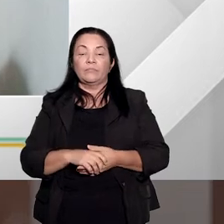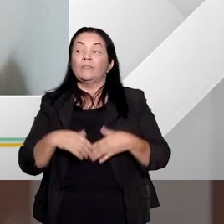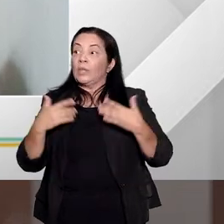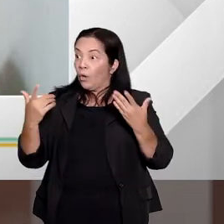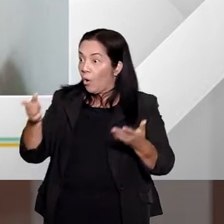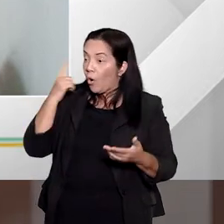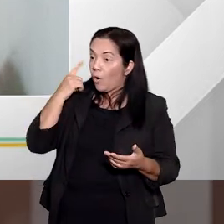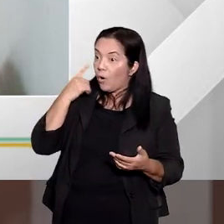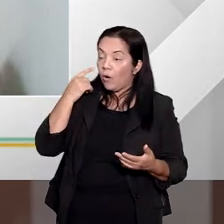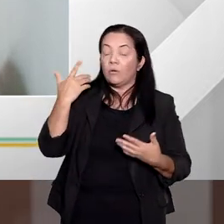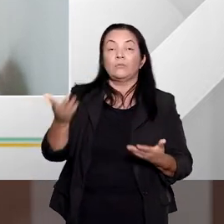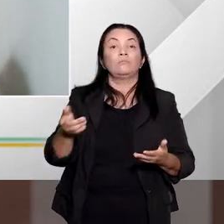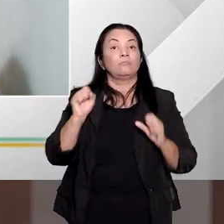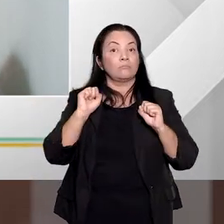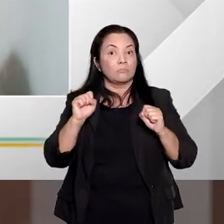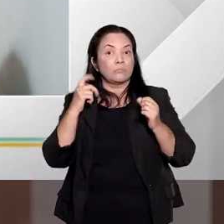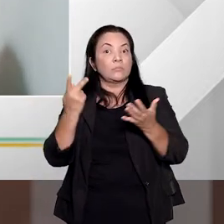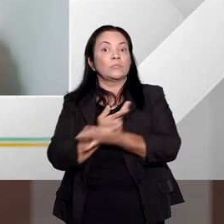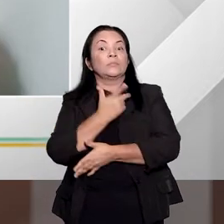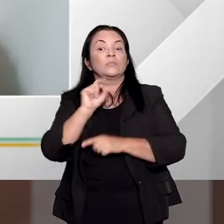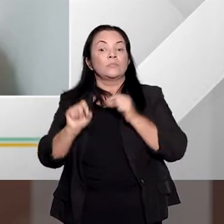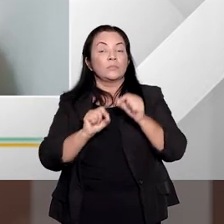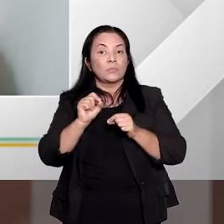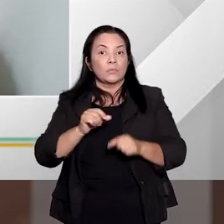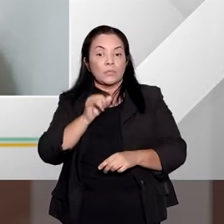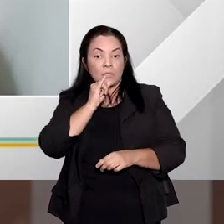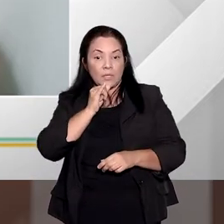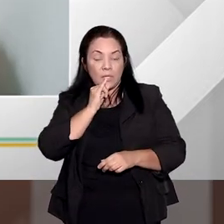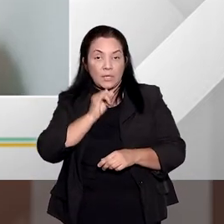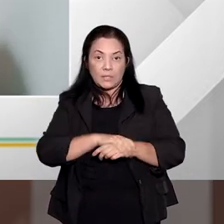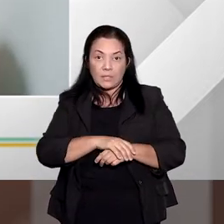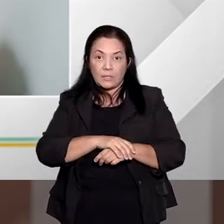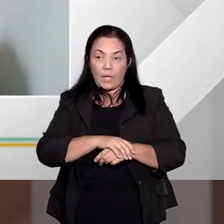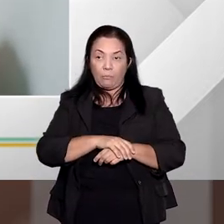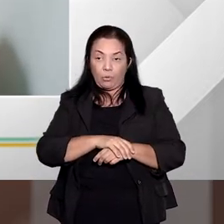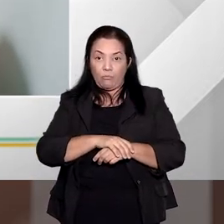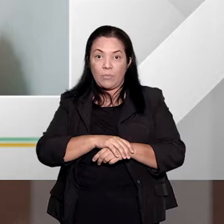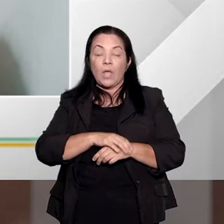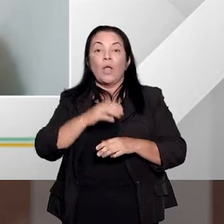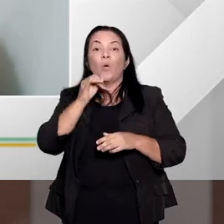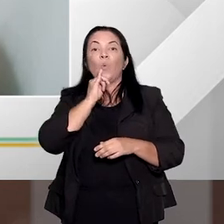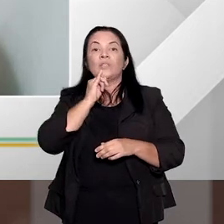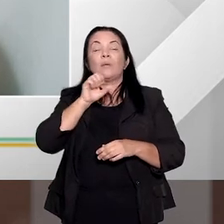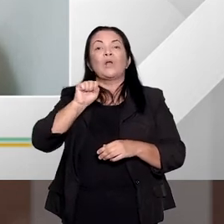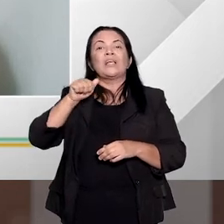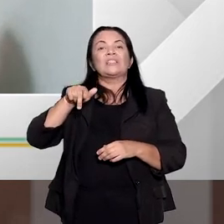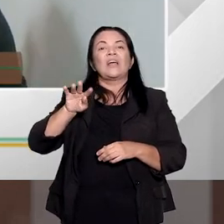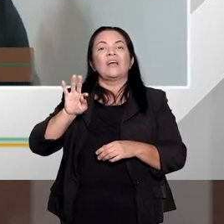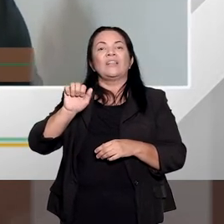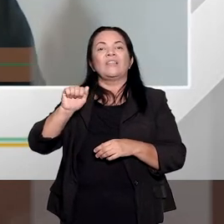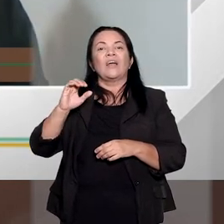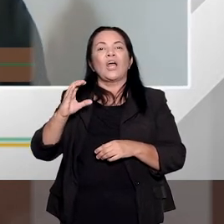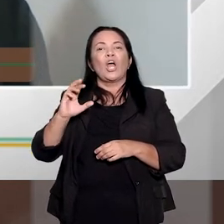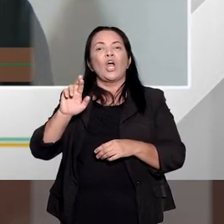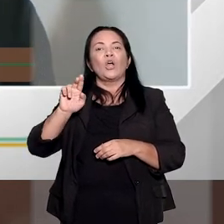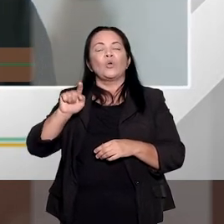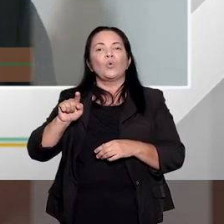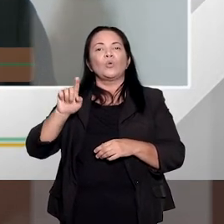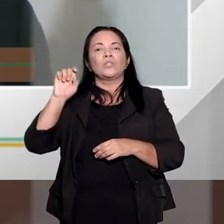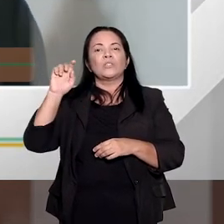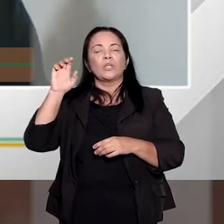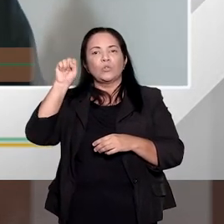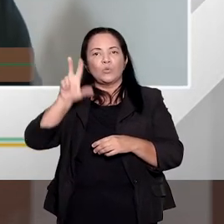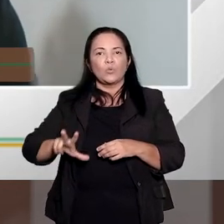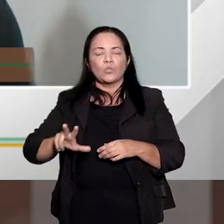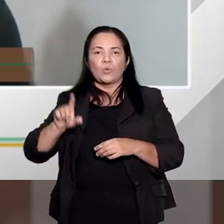isso pode gerar situações inusitadas. Então, por exemplo, pega o caso aqui de Santa Cruz do Sul, são duas varas criminais, a primeira